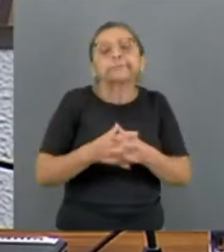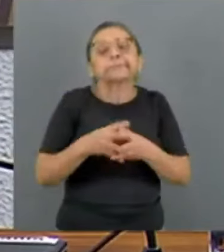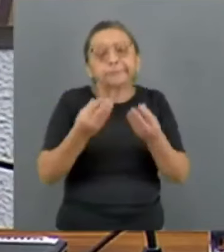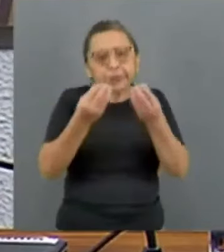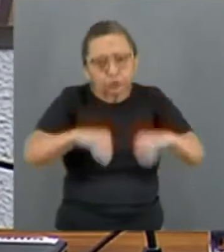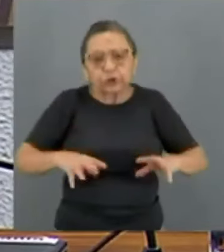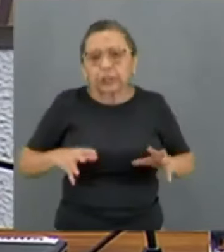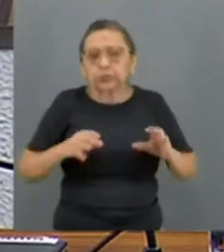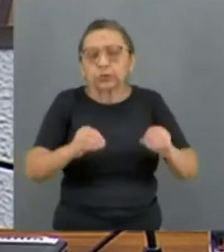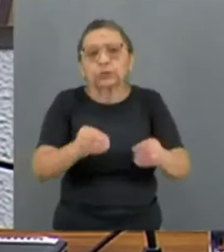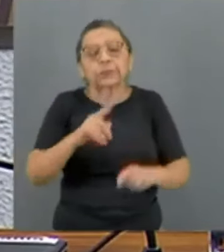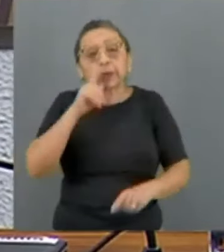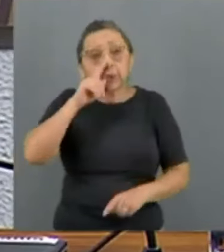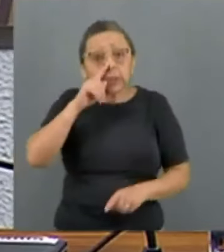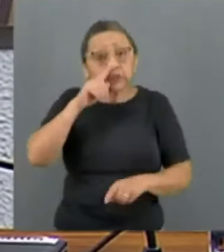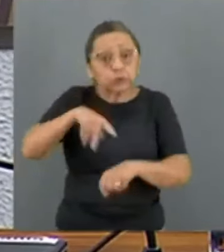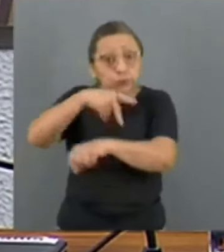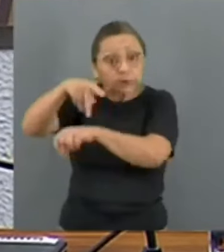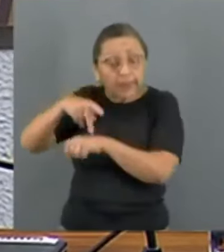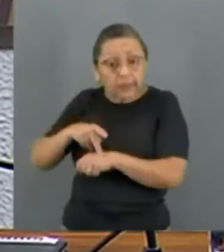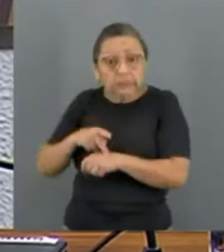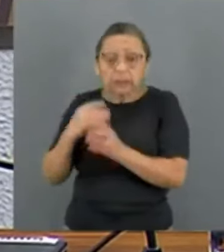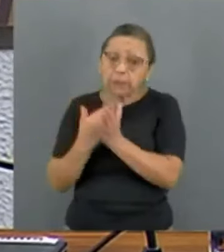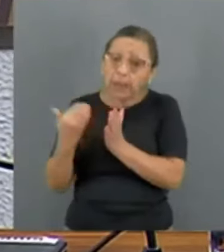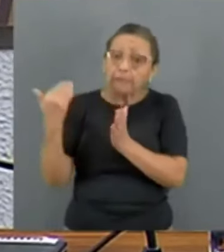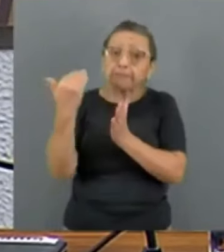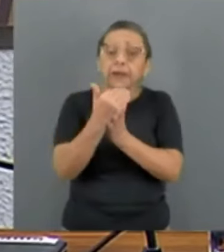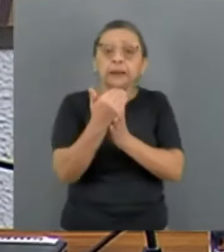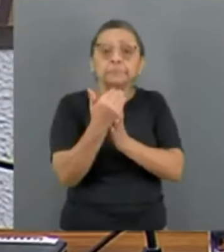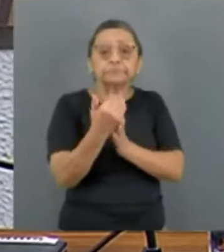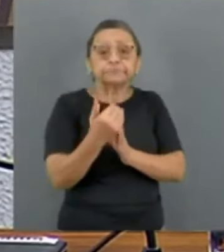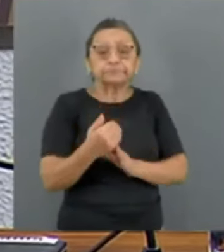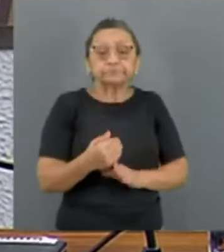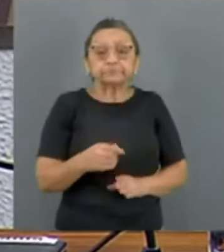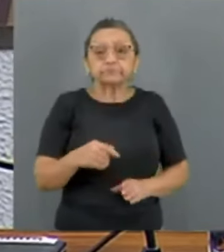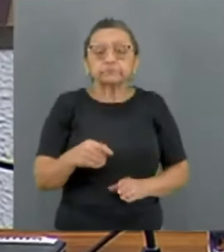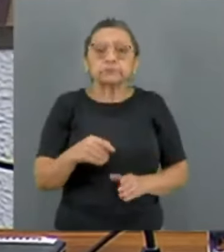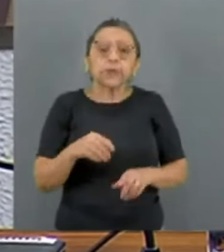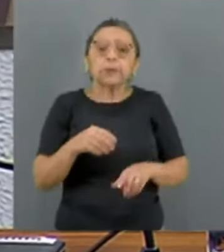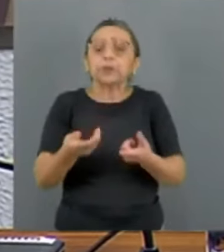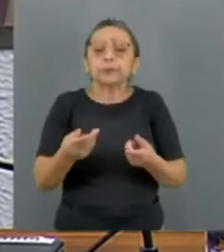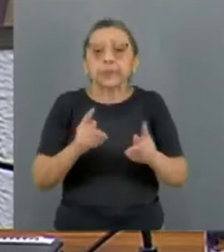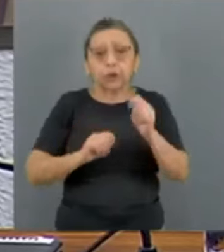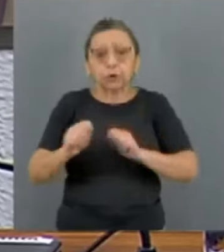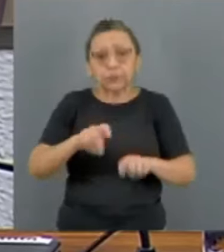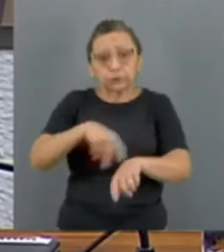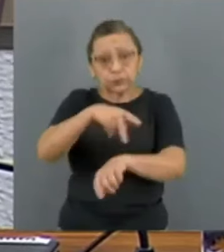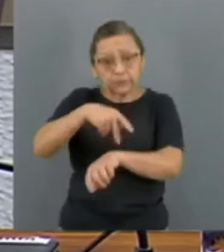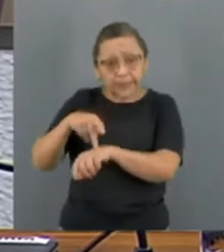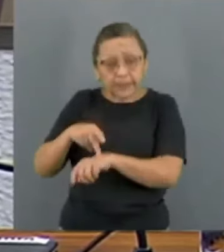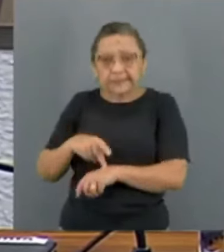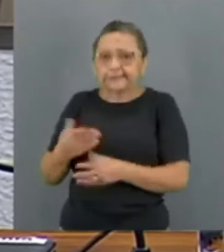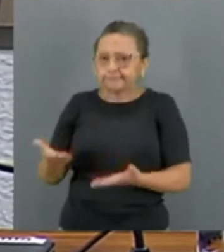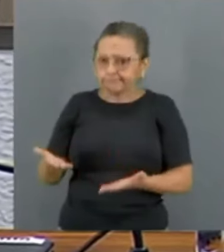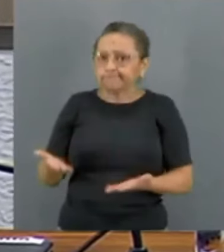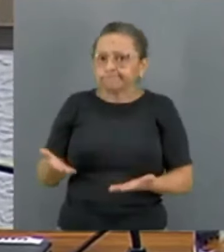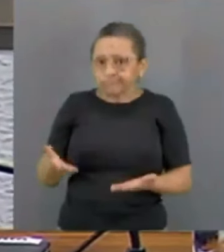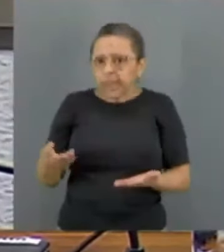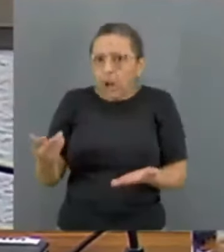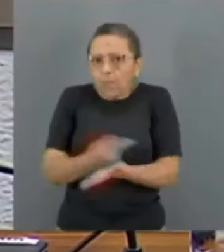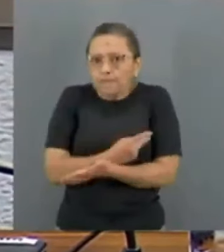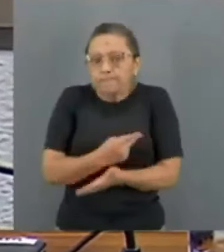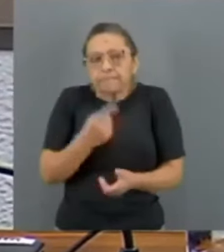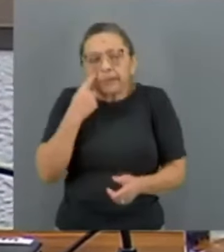geopolítico crescente, agravado pelas sanções econômicas unilaterais e legais, levou o mundo a uma escalada